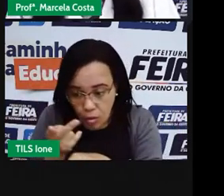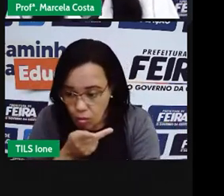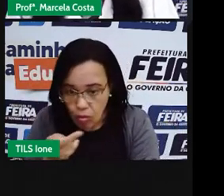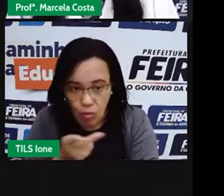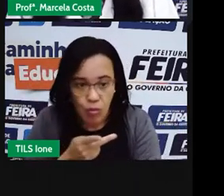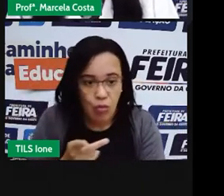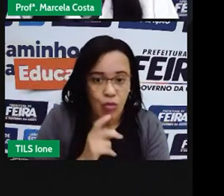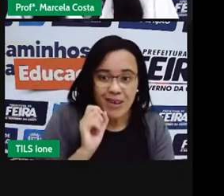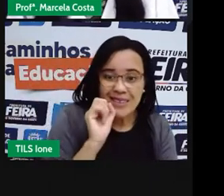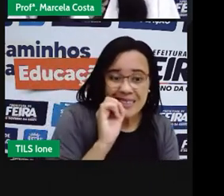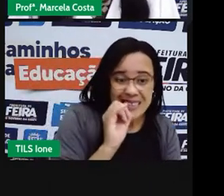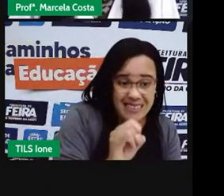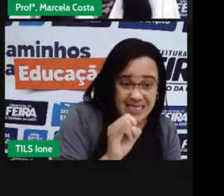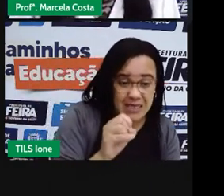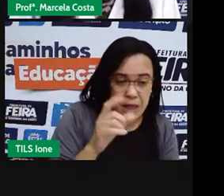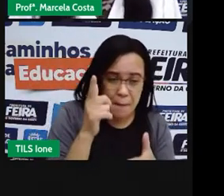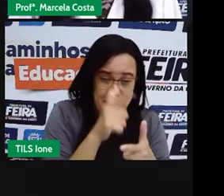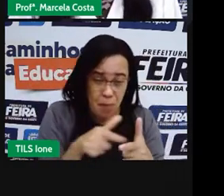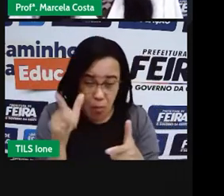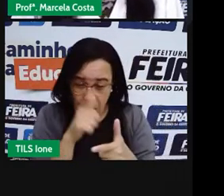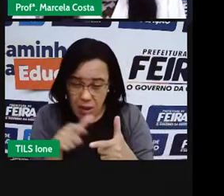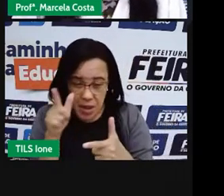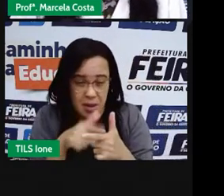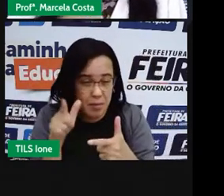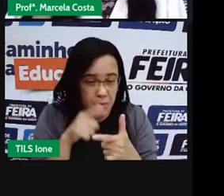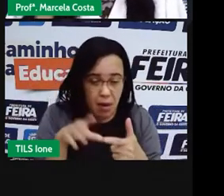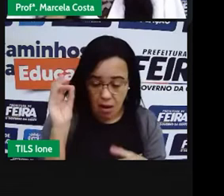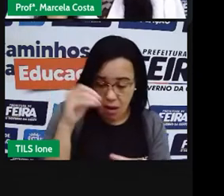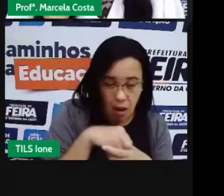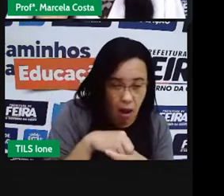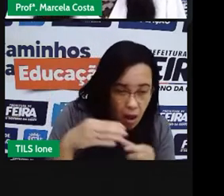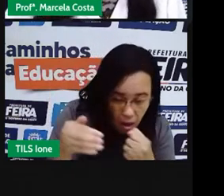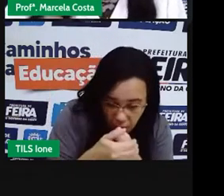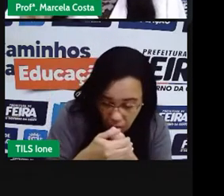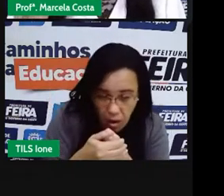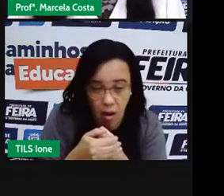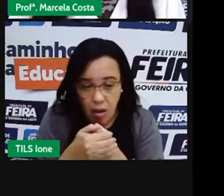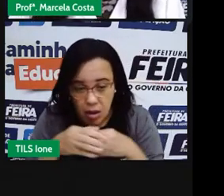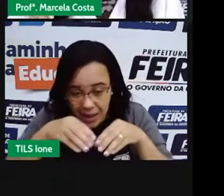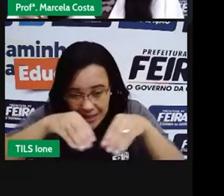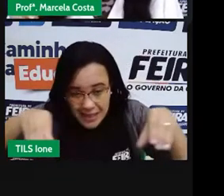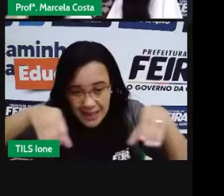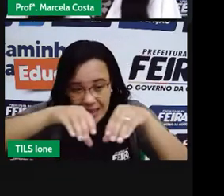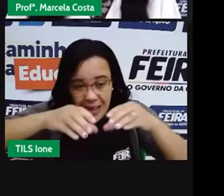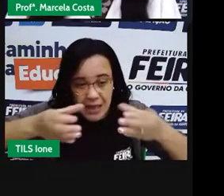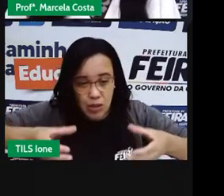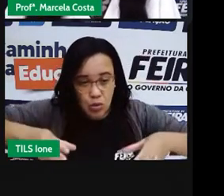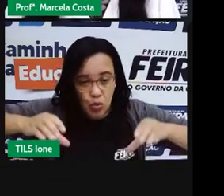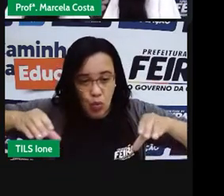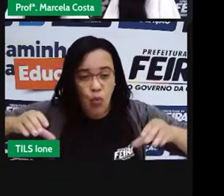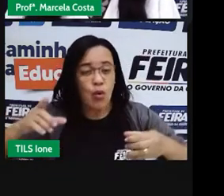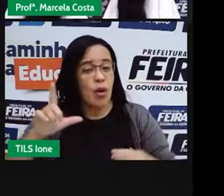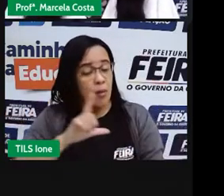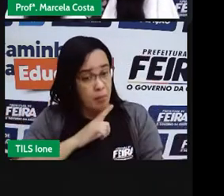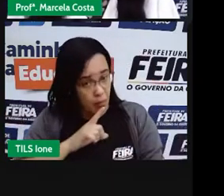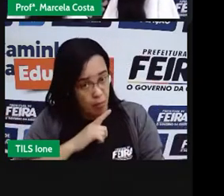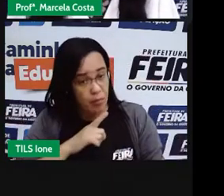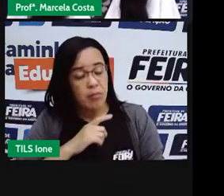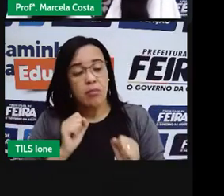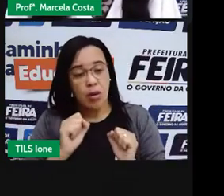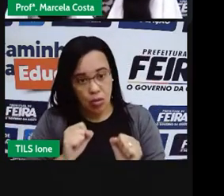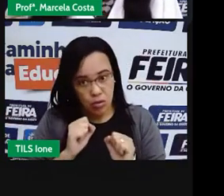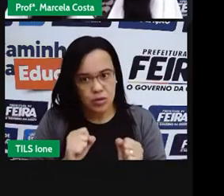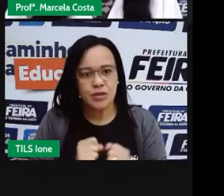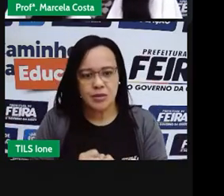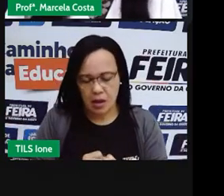alguns canos tirados, porque um pequeno gajamismo que está aí com gotinhas todos os dias